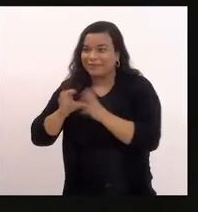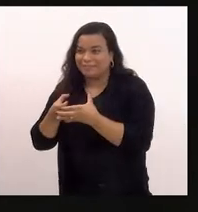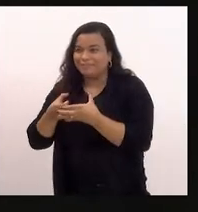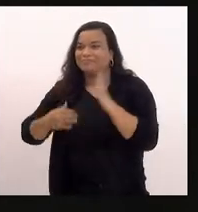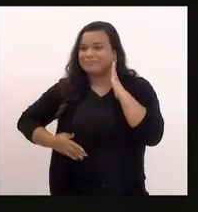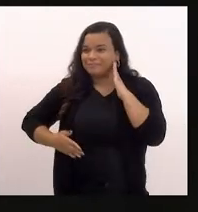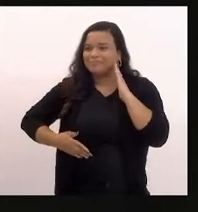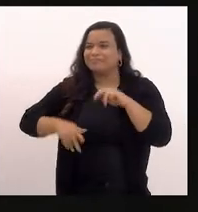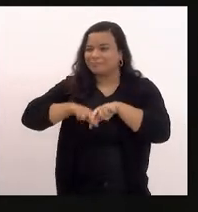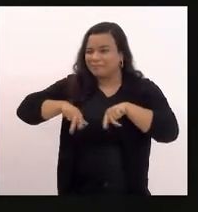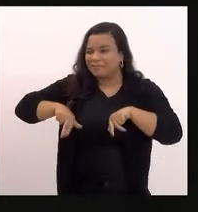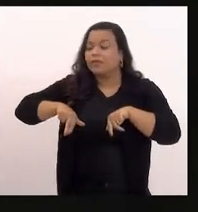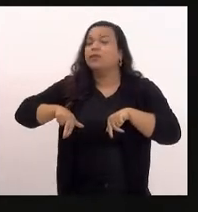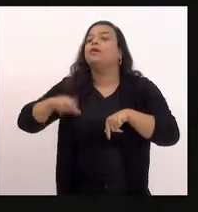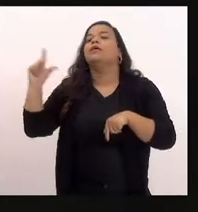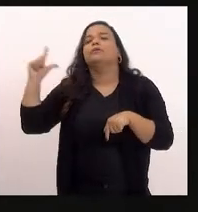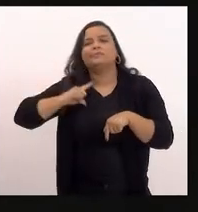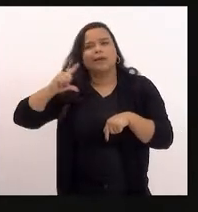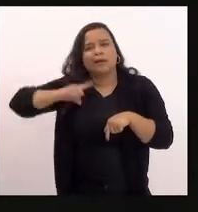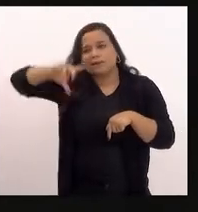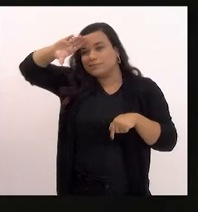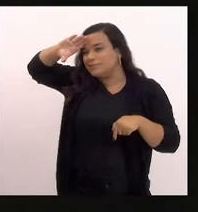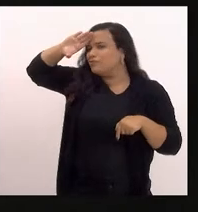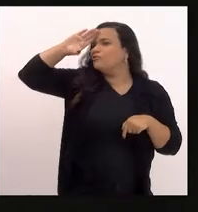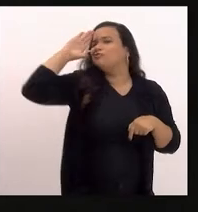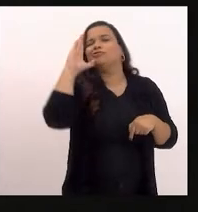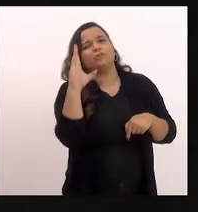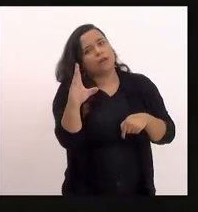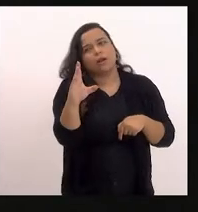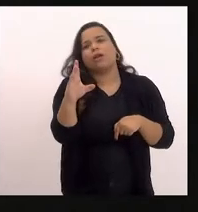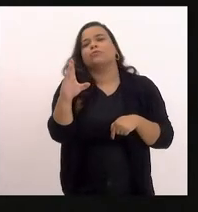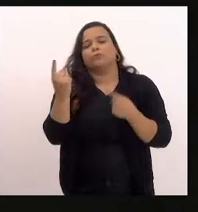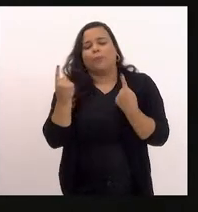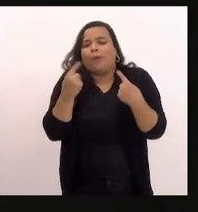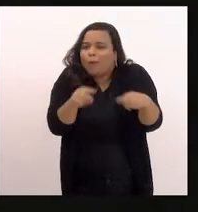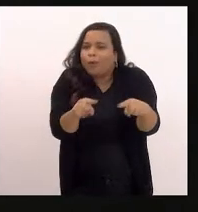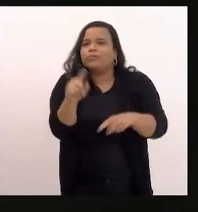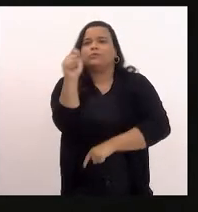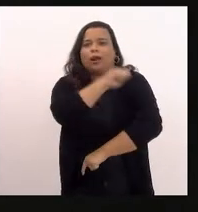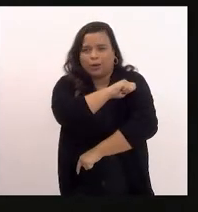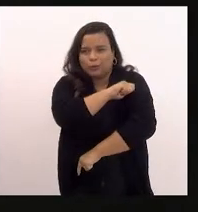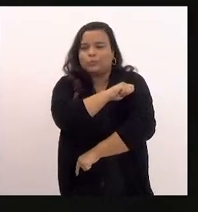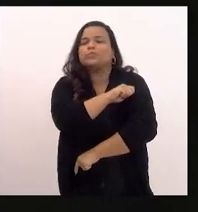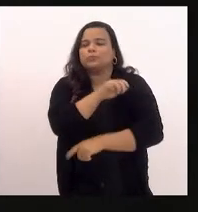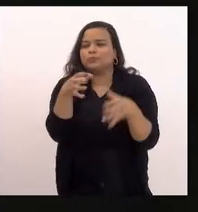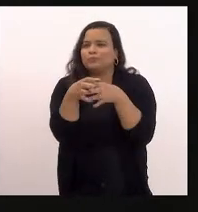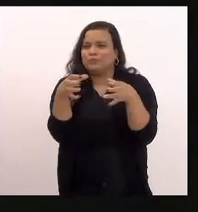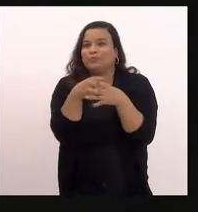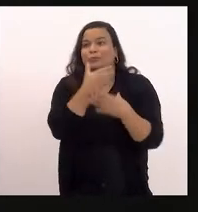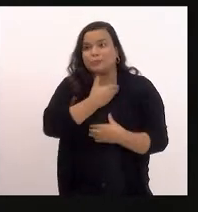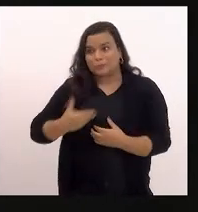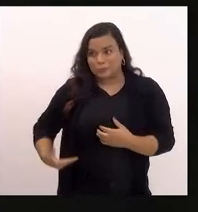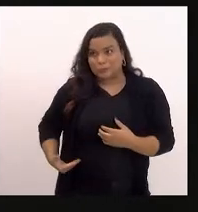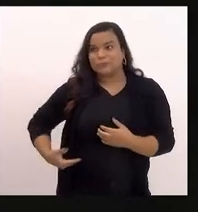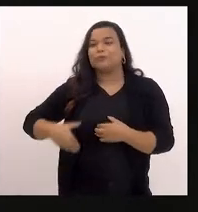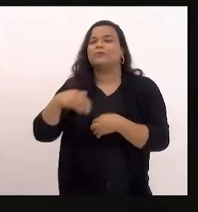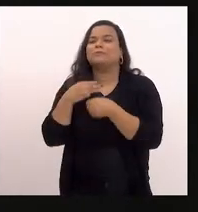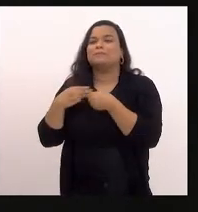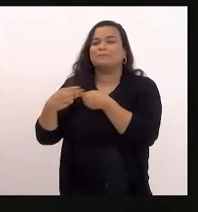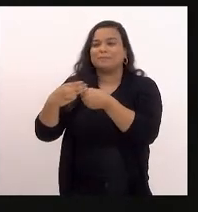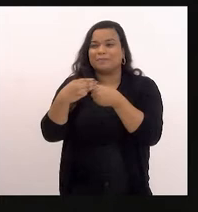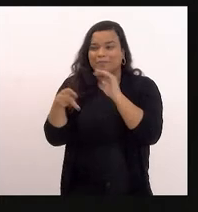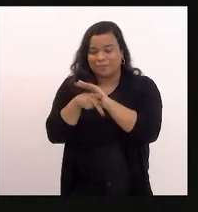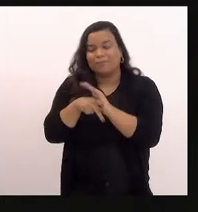diretamente aos alunos da rede pública do município do Rio de Janeiro para terminar essa